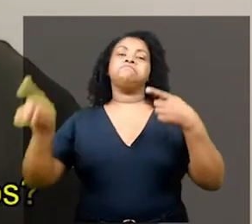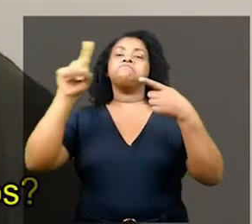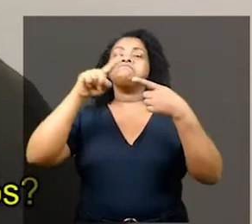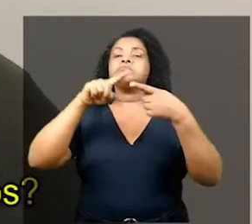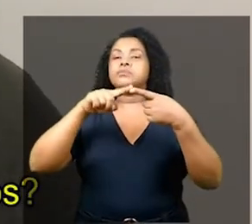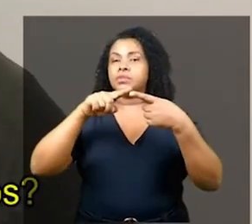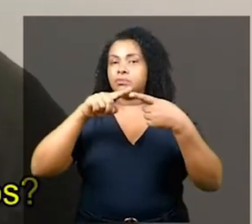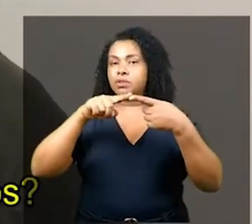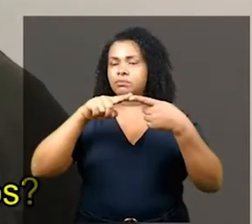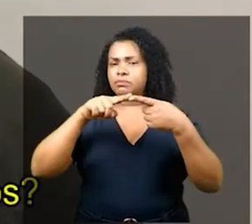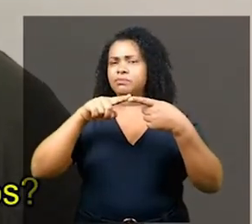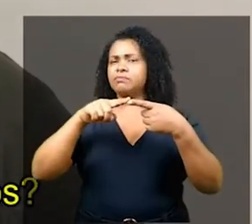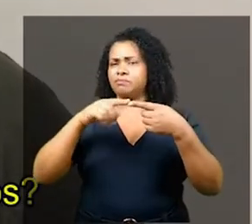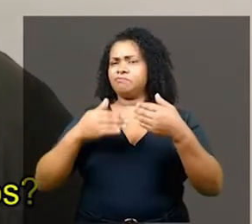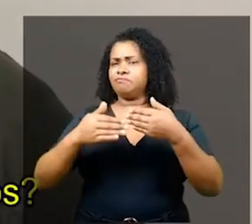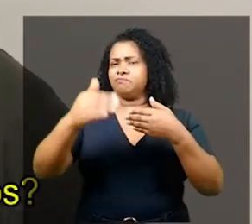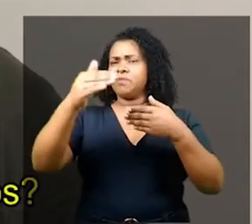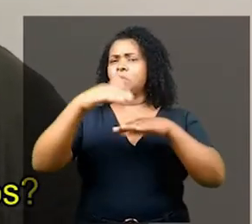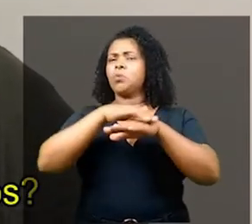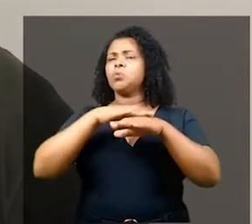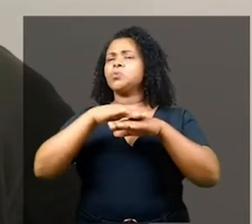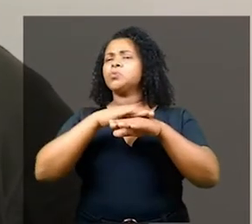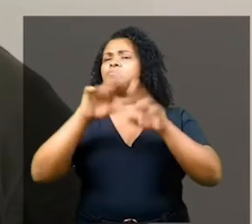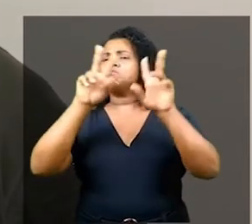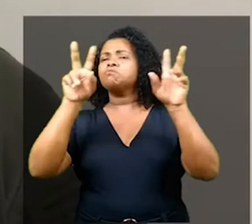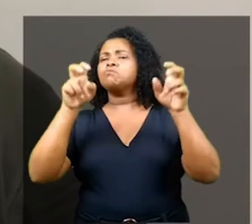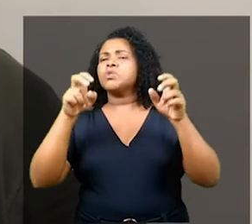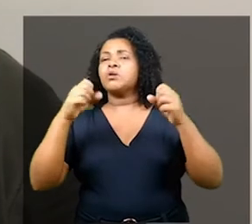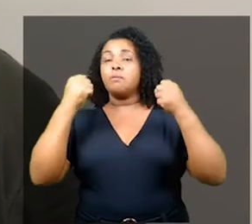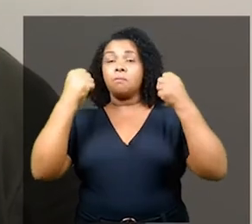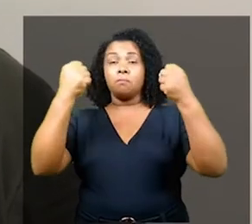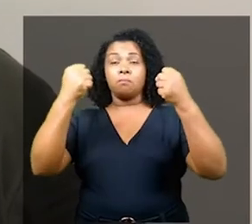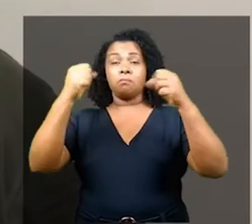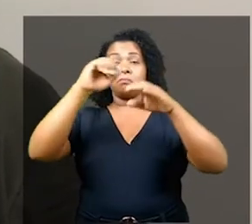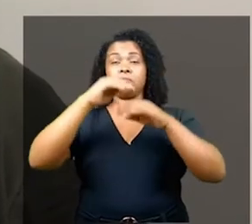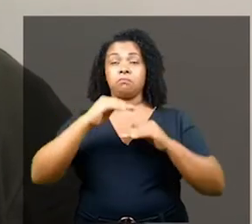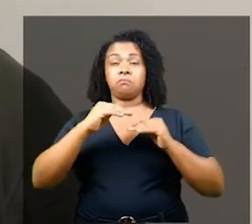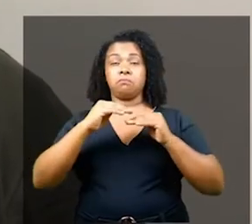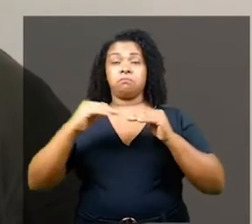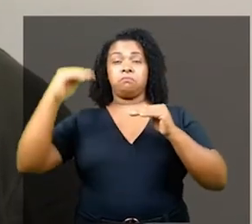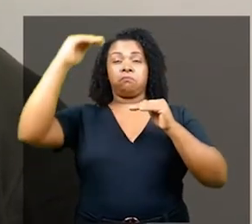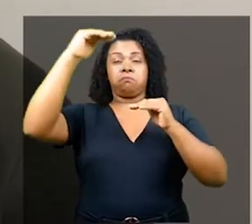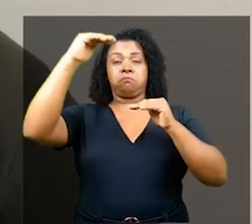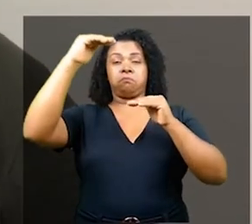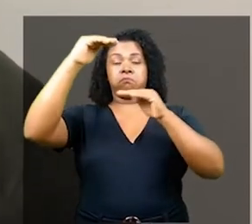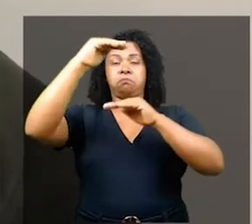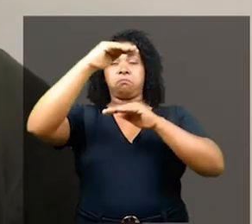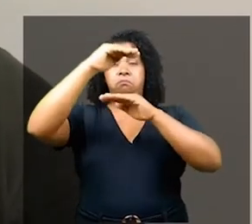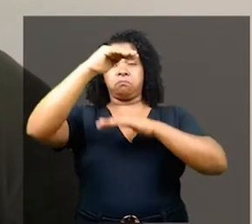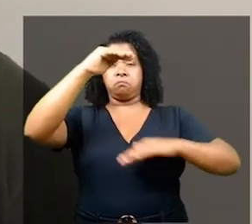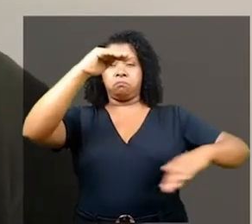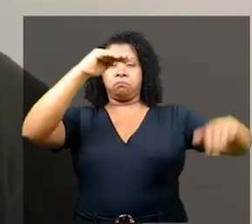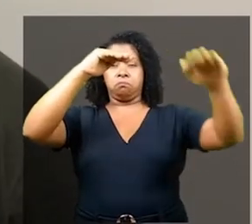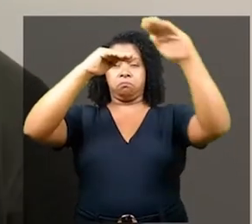de poderes hegemônicos? Minha presença e fala em inúmeros espaços de poder, como esse,